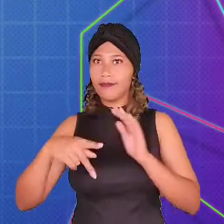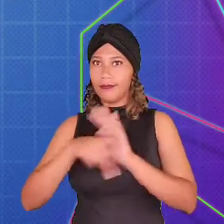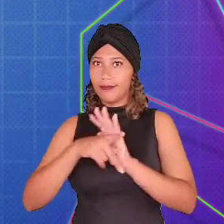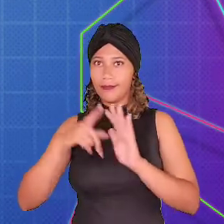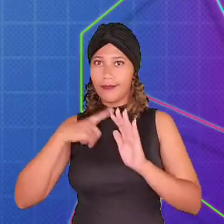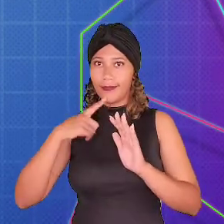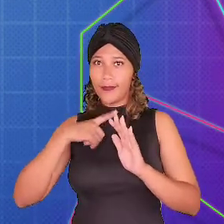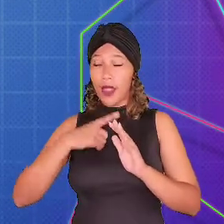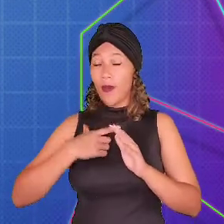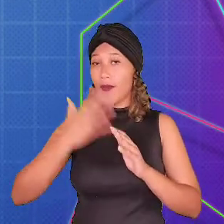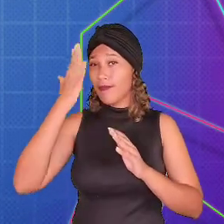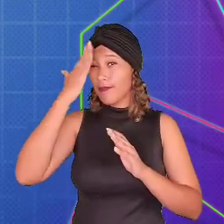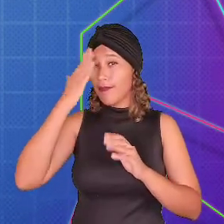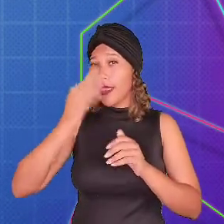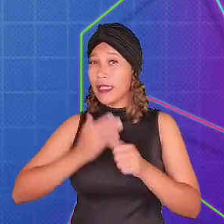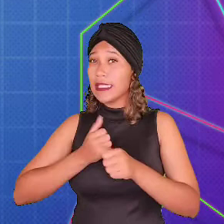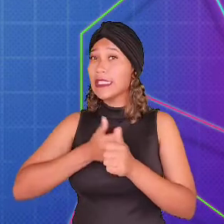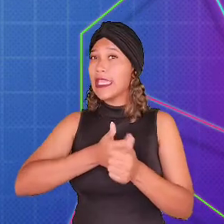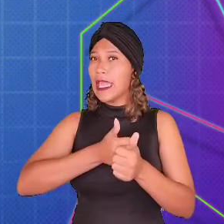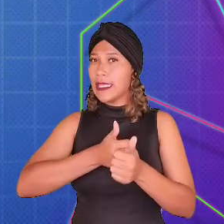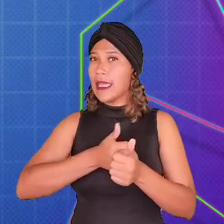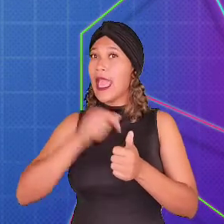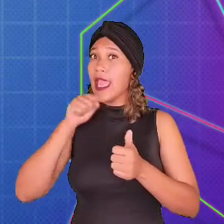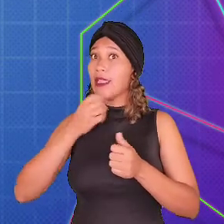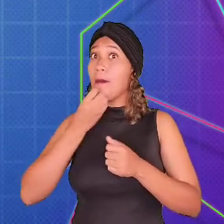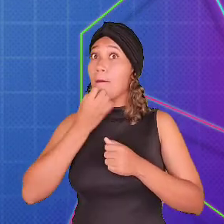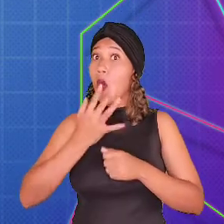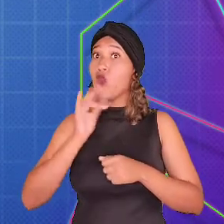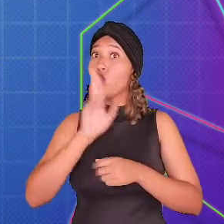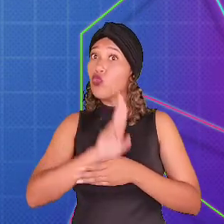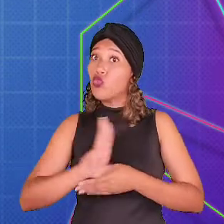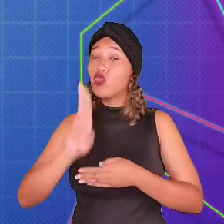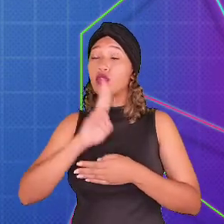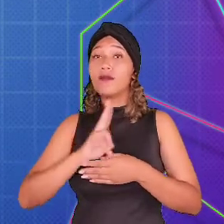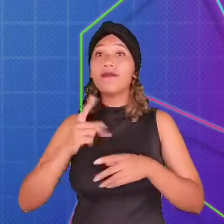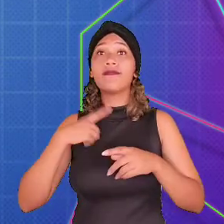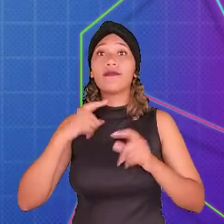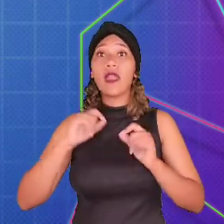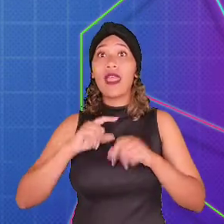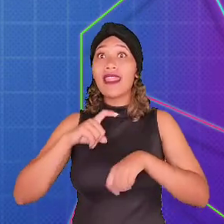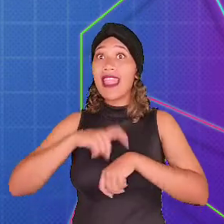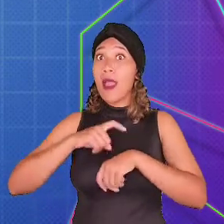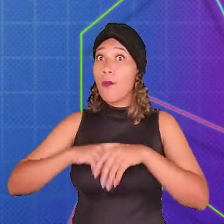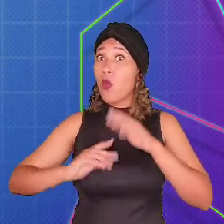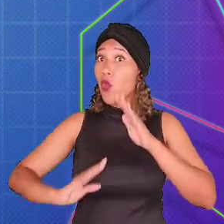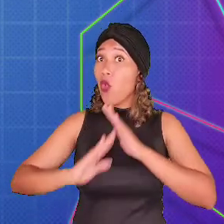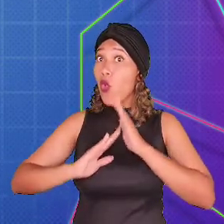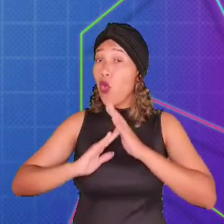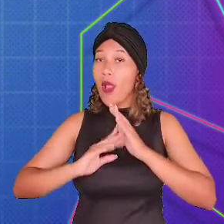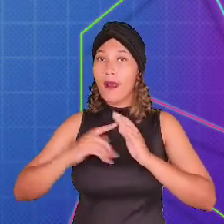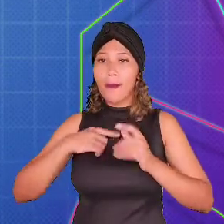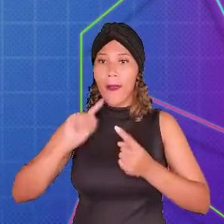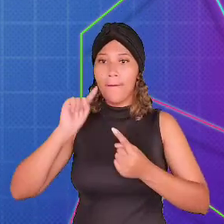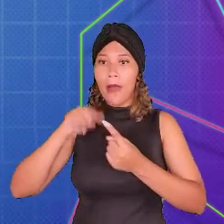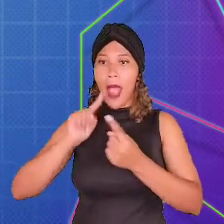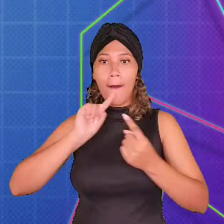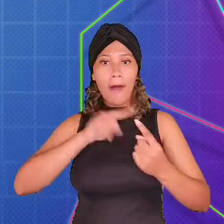jogador siga. Esse elemento é bom de ser usado em jogos que têm tempo limite para realizar as tarefas de cada nível.